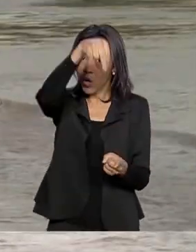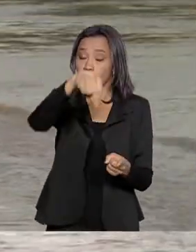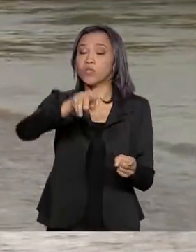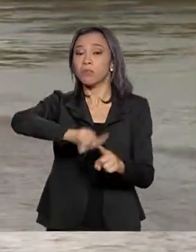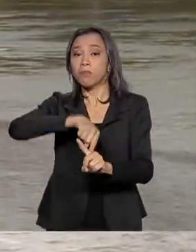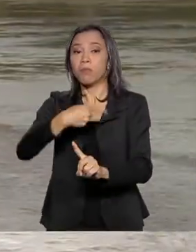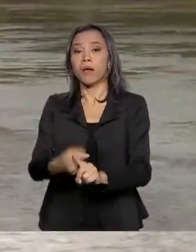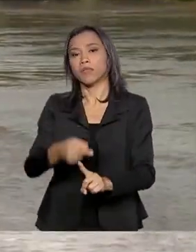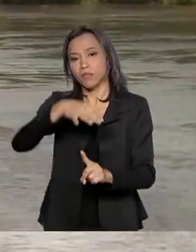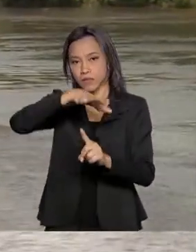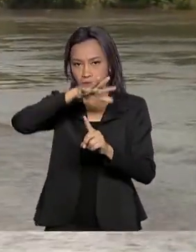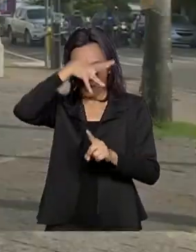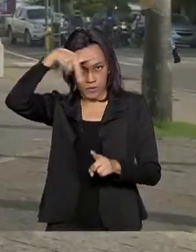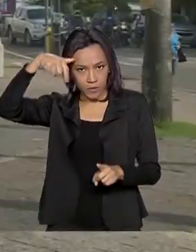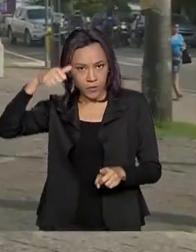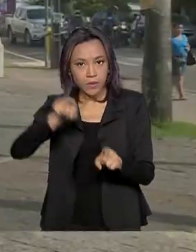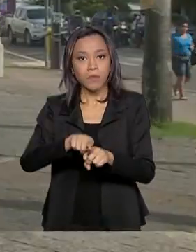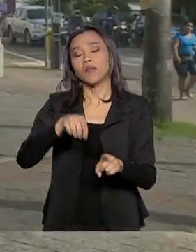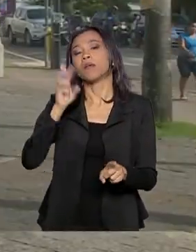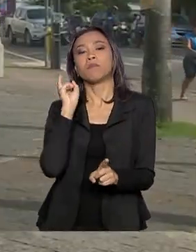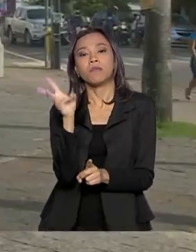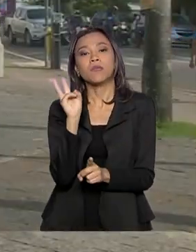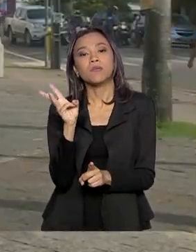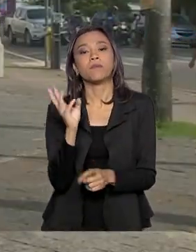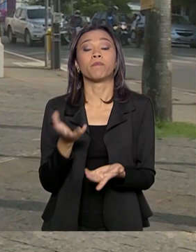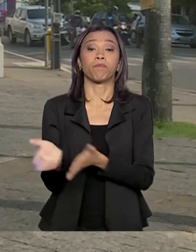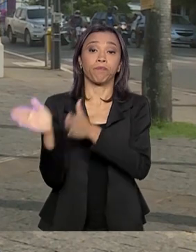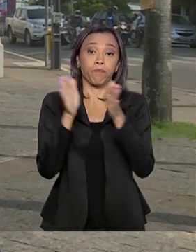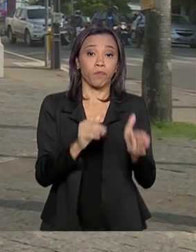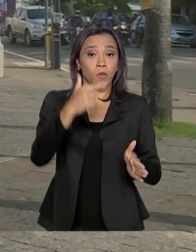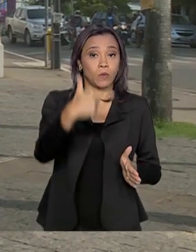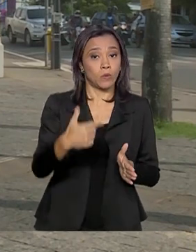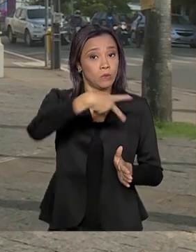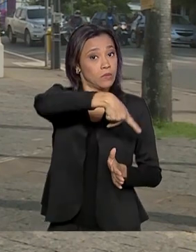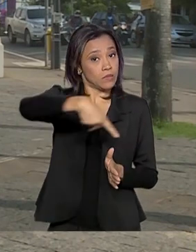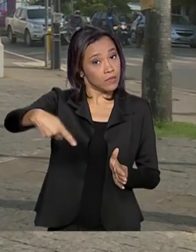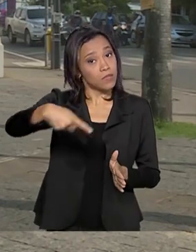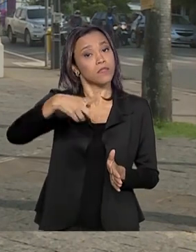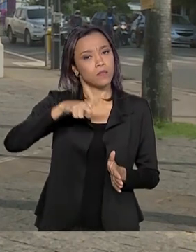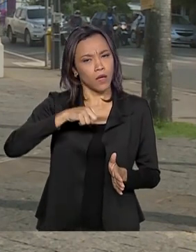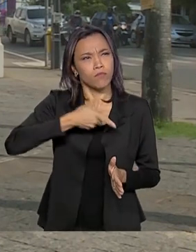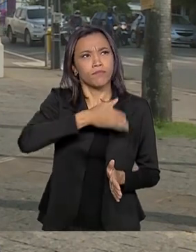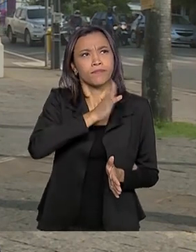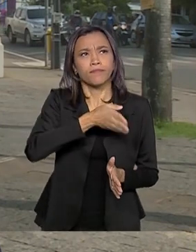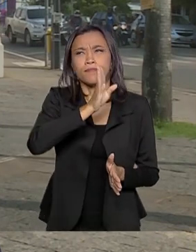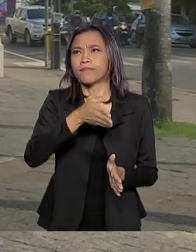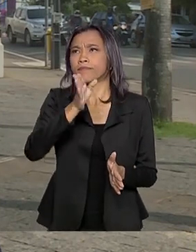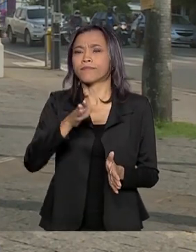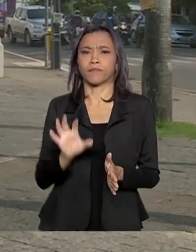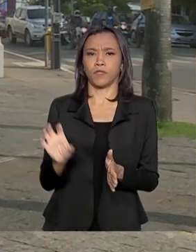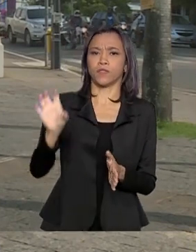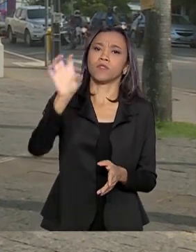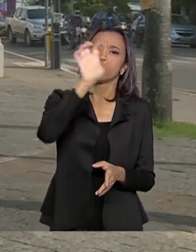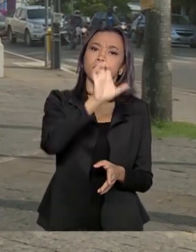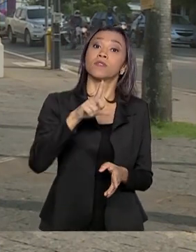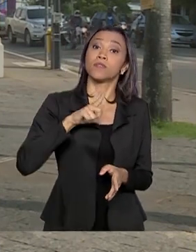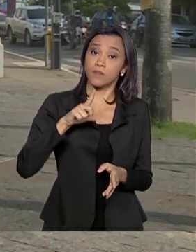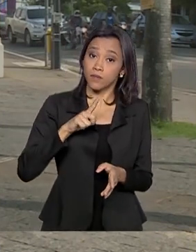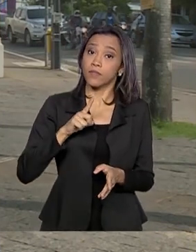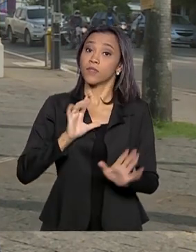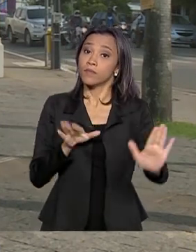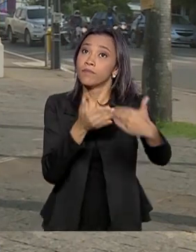mais Mato Grosso e Maranhão. O vice-presidente, Hamilton Mourão, tem viajado por todos os estados, onde se reúne com